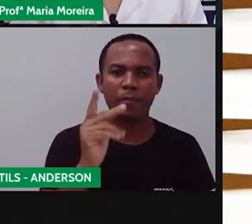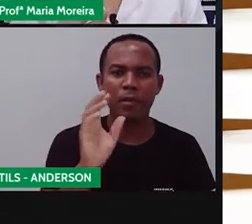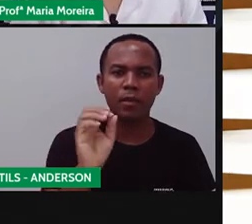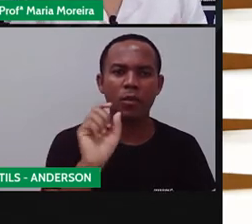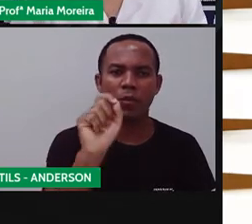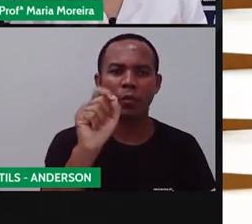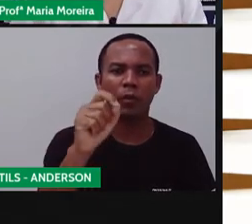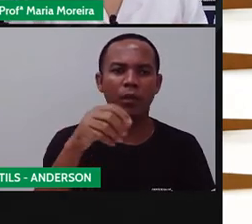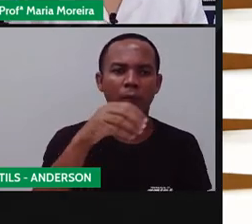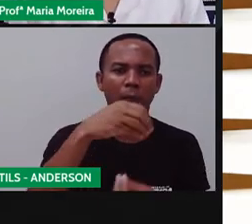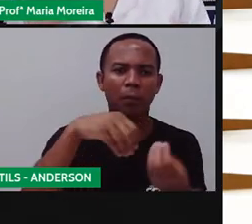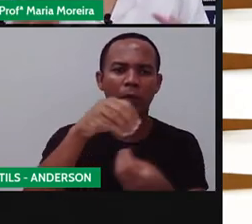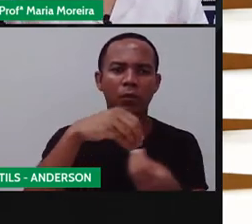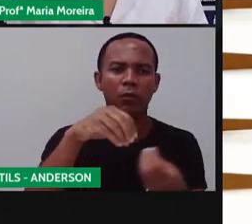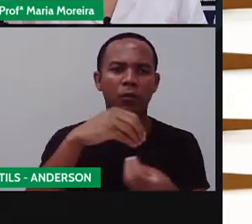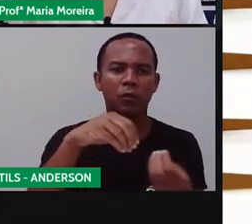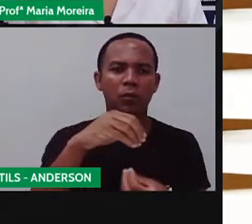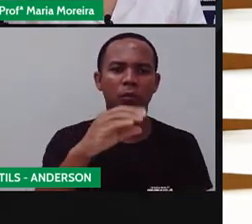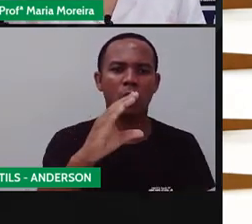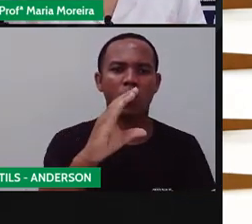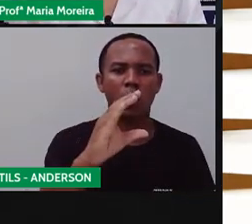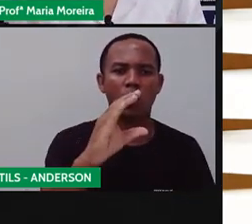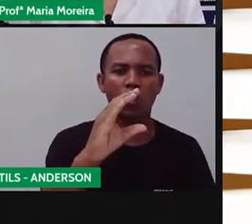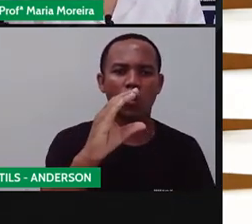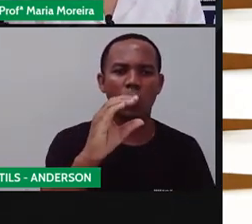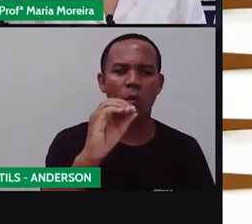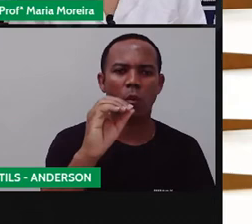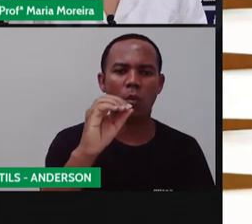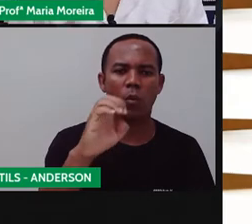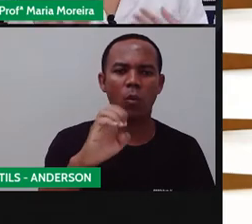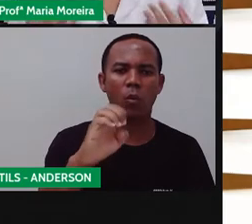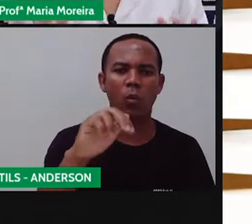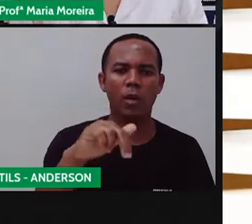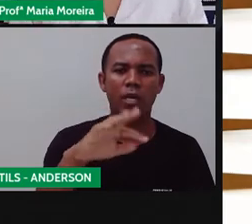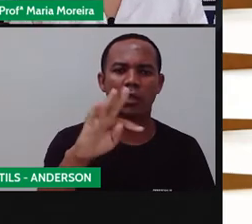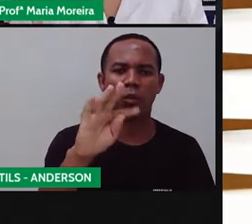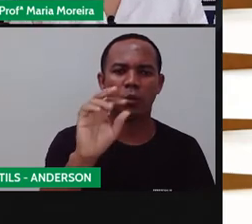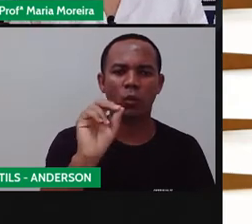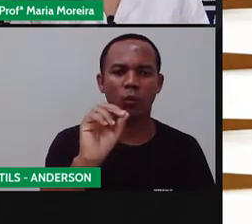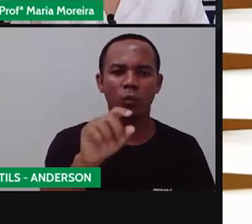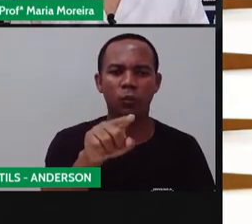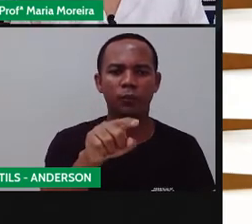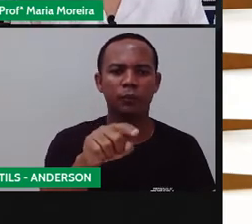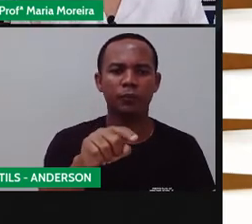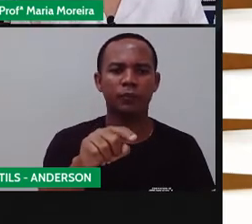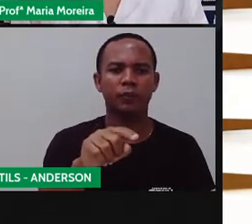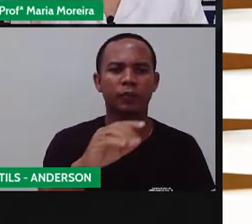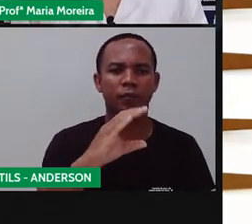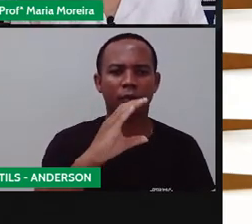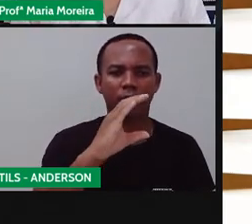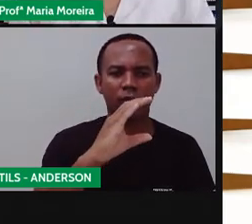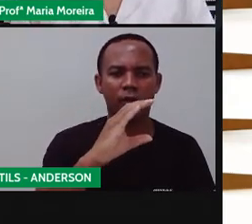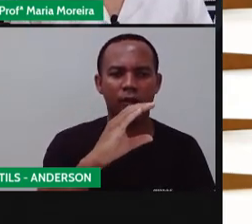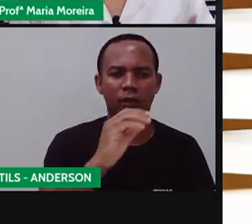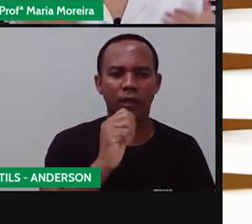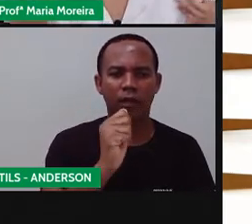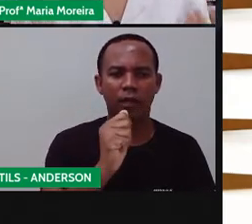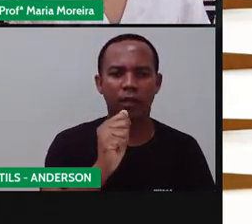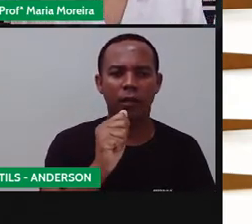O coentro, o cardamom, muito gostoso por sinal. A pimenta, que tem a pimenta do reino também.